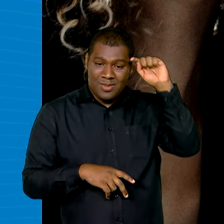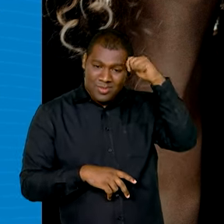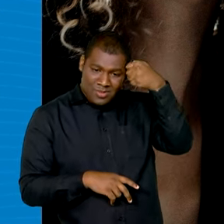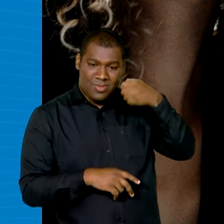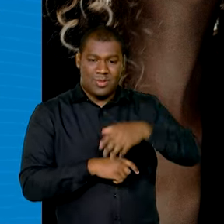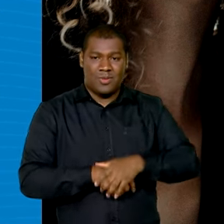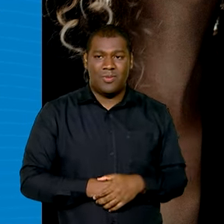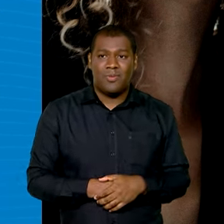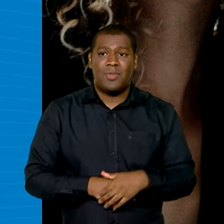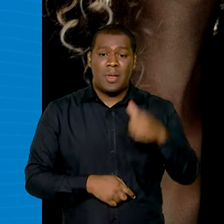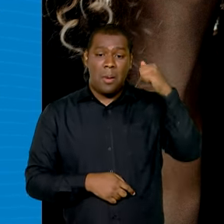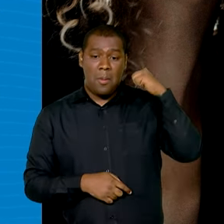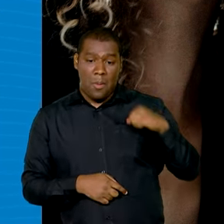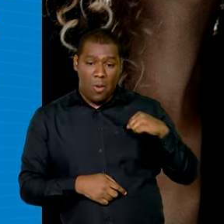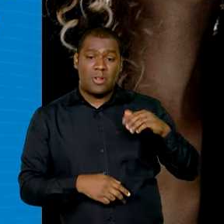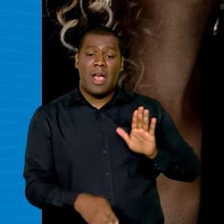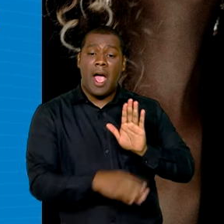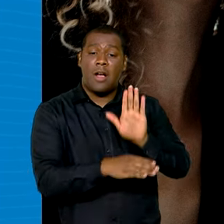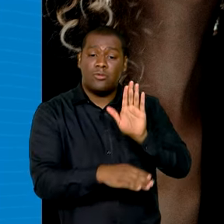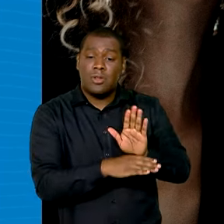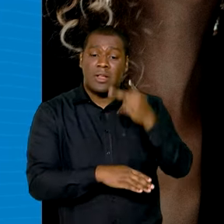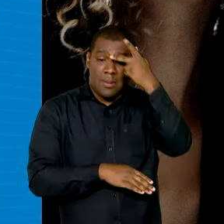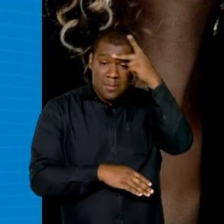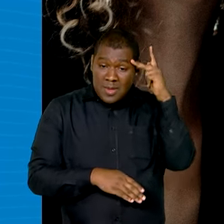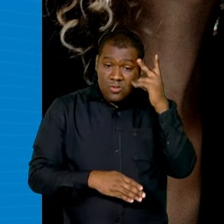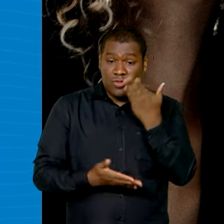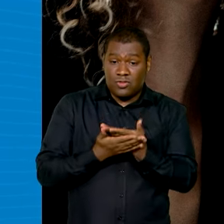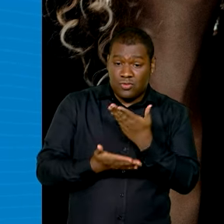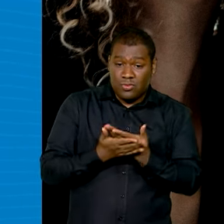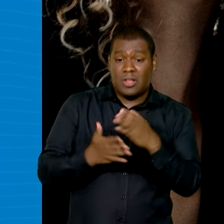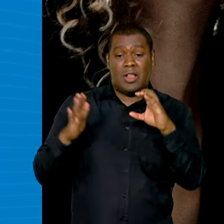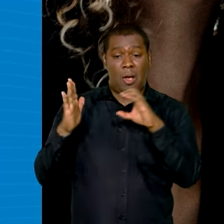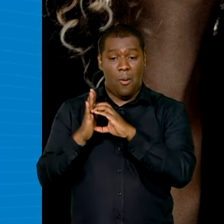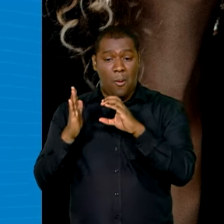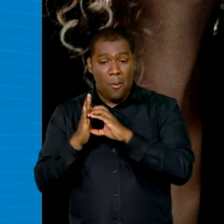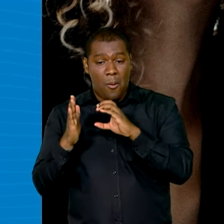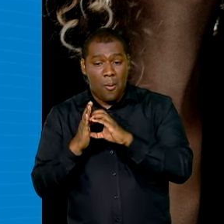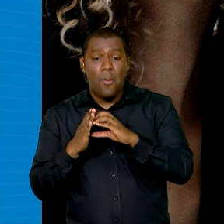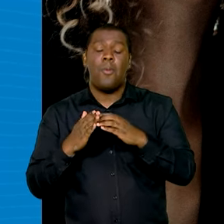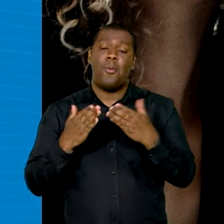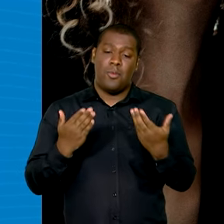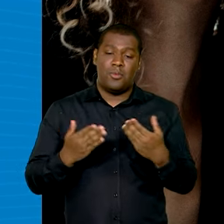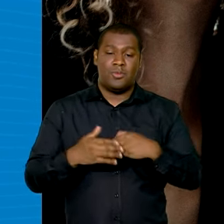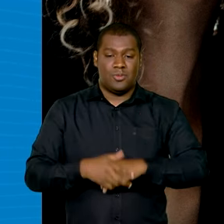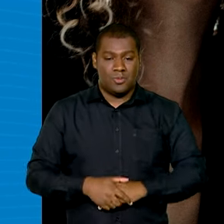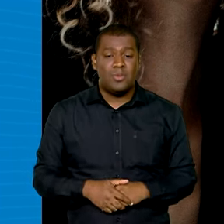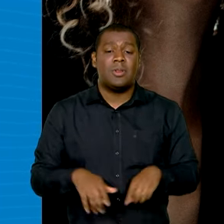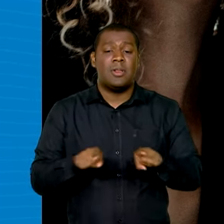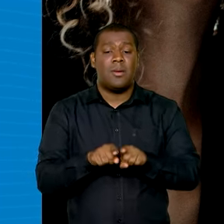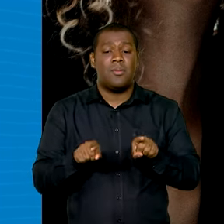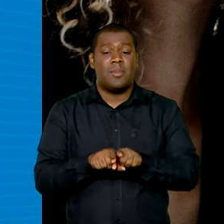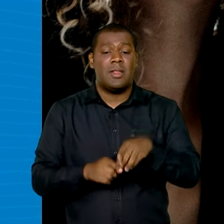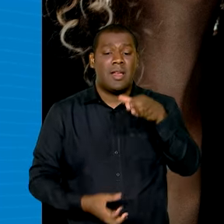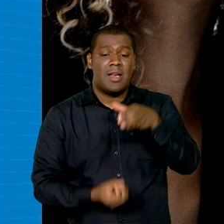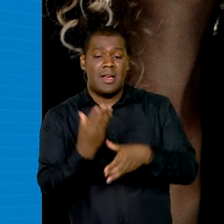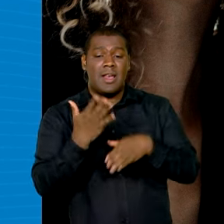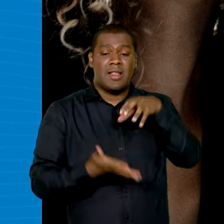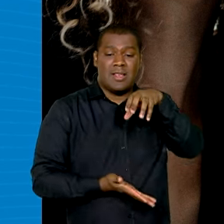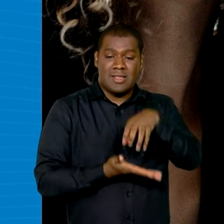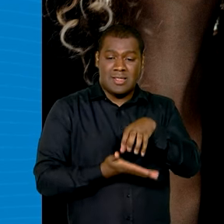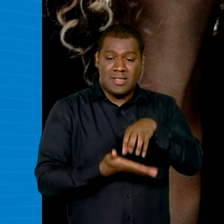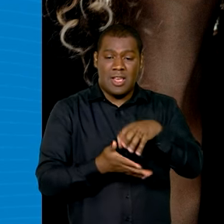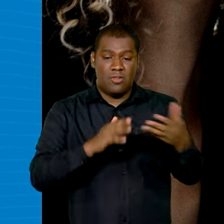preparação para concursos na administração pública, revitalização e criação de centros de